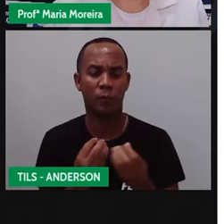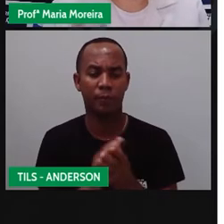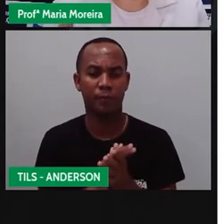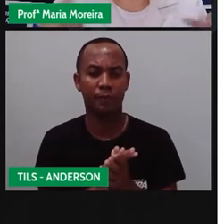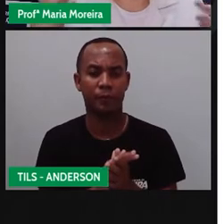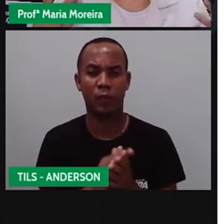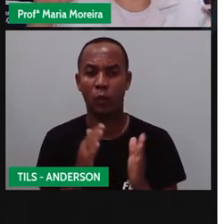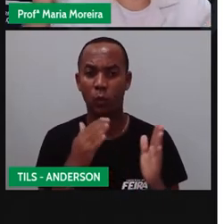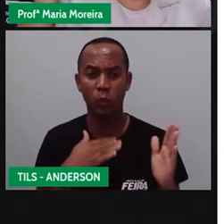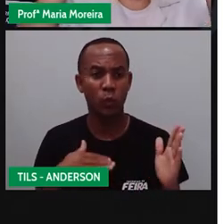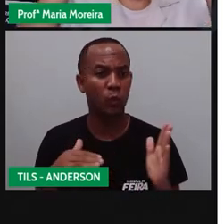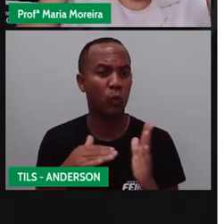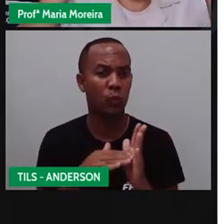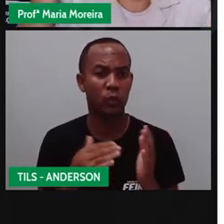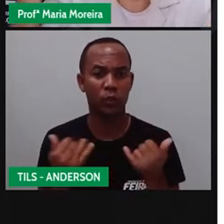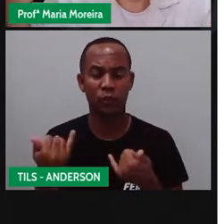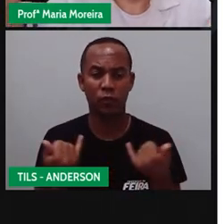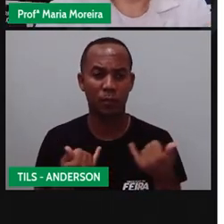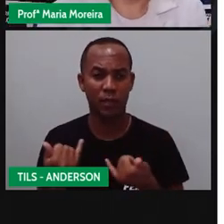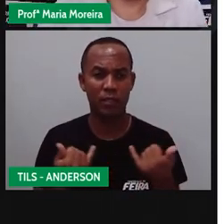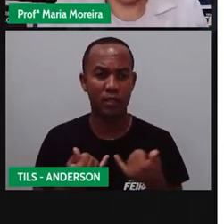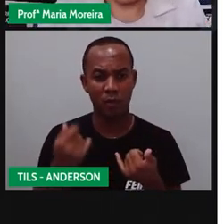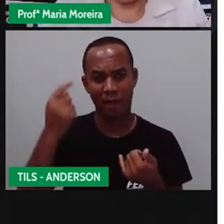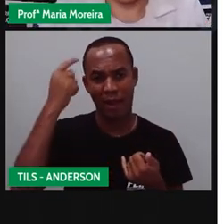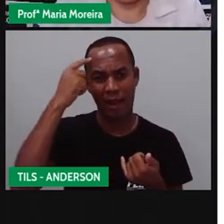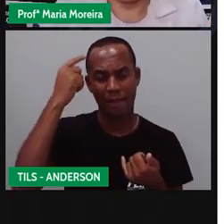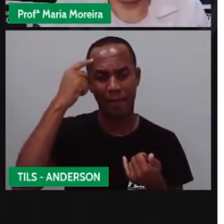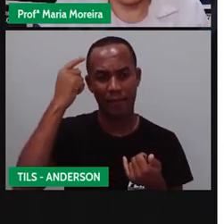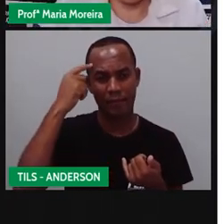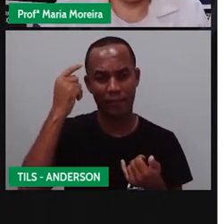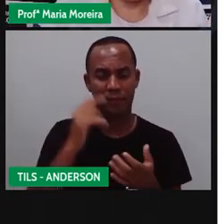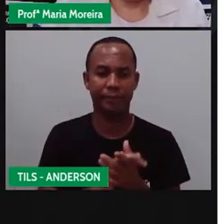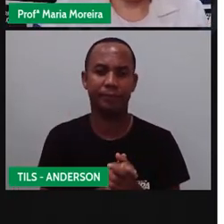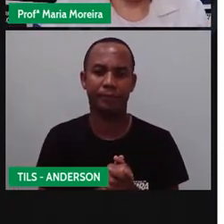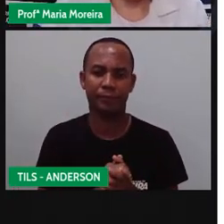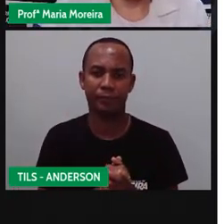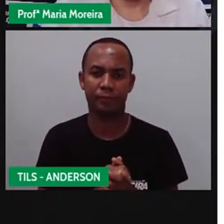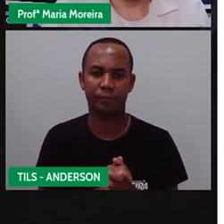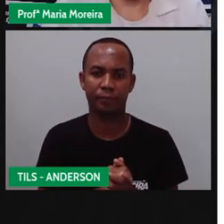Então, tudo é informação que você vai guardando aonde? Na sua cabeça, tá?